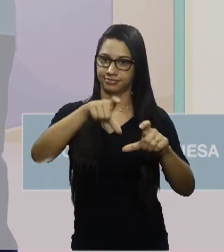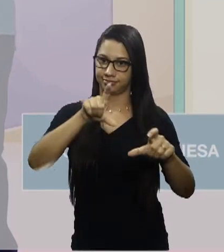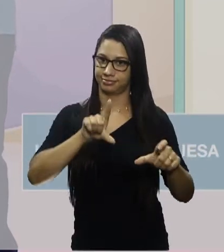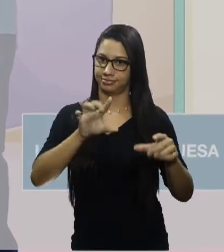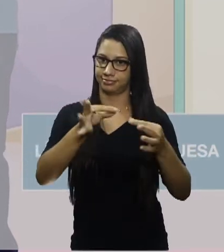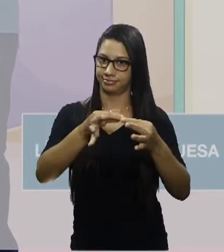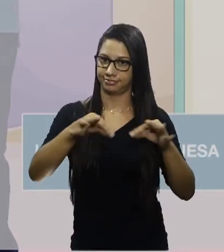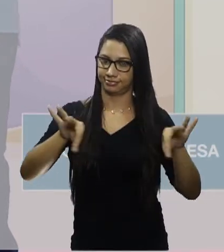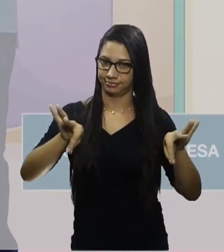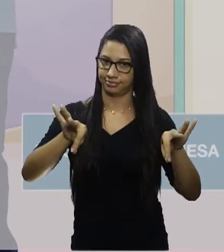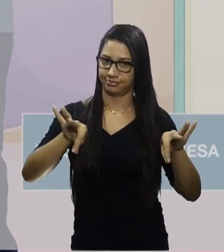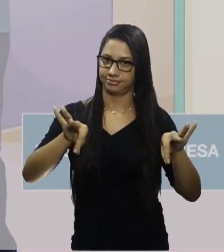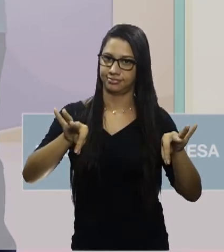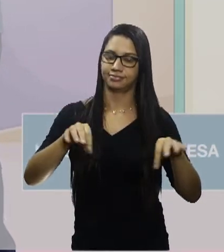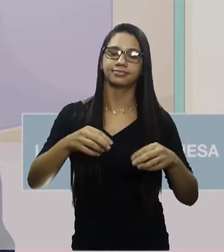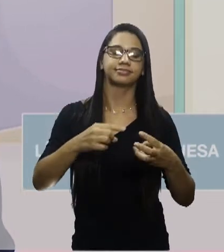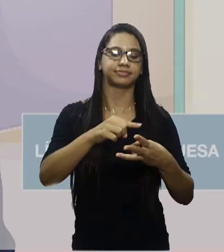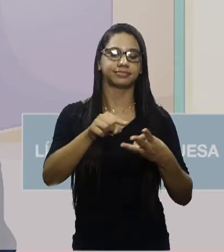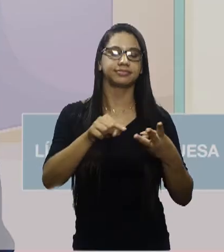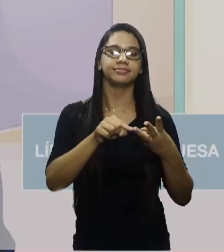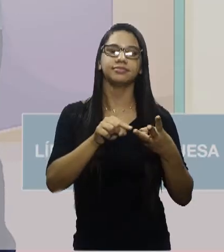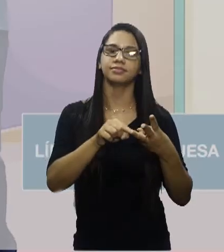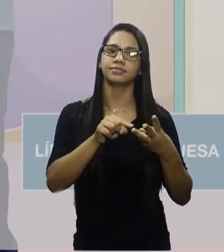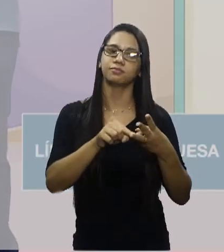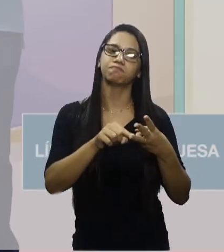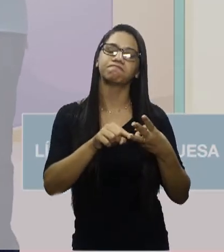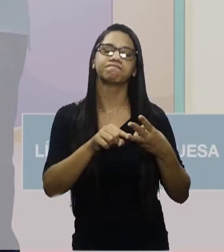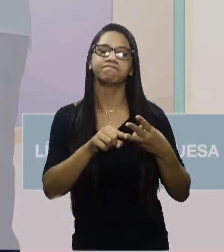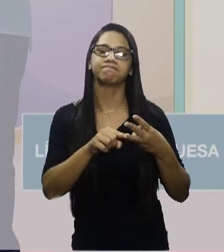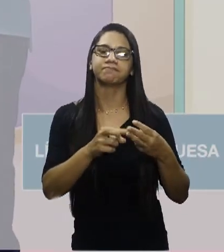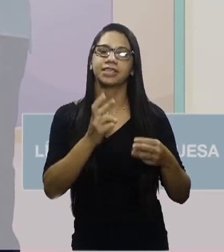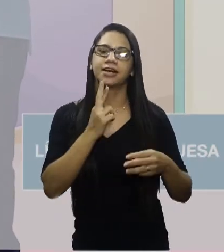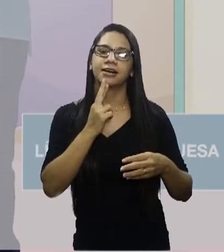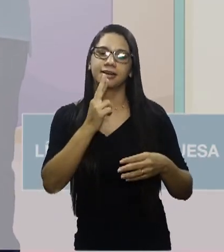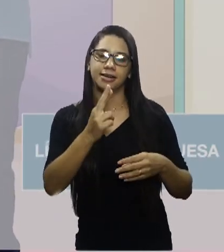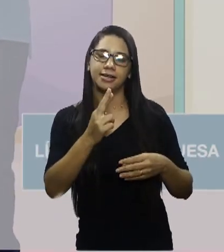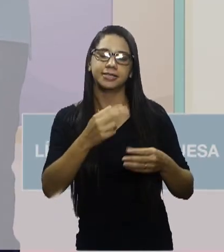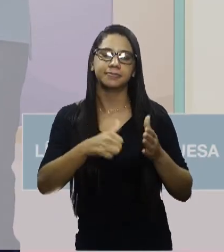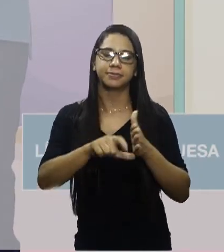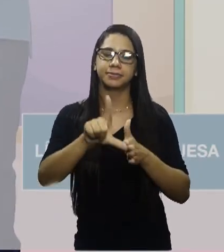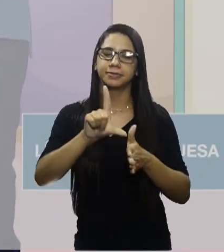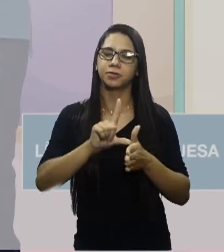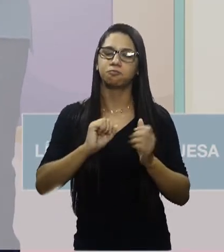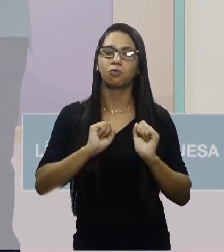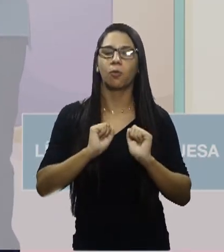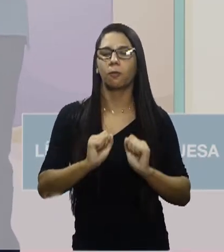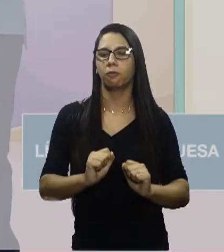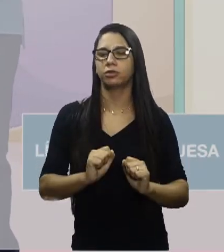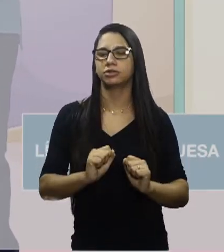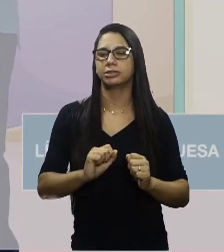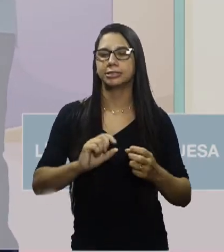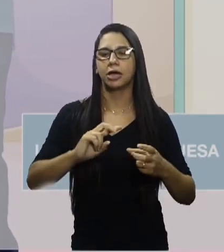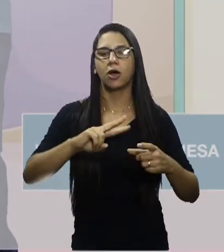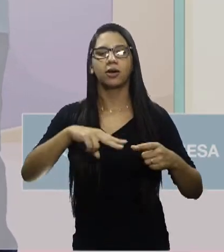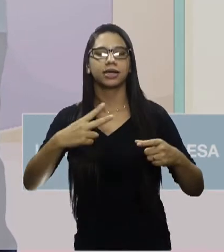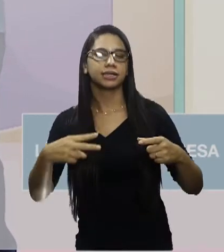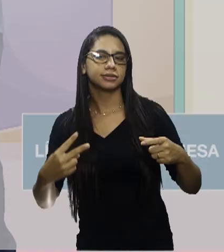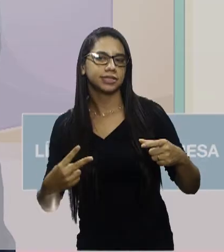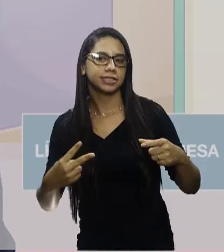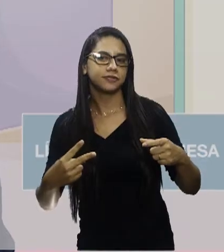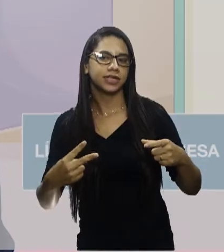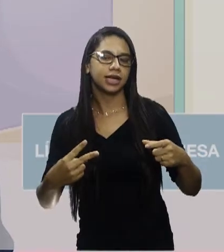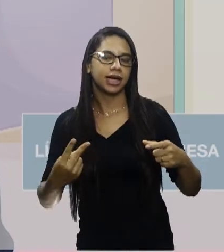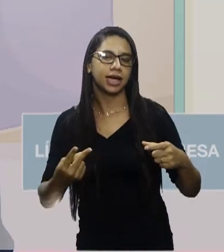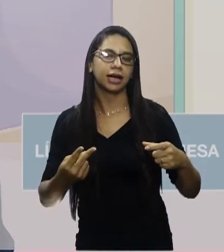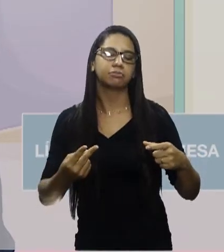sintática. Na terceira questão. Considerando a resposta da questão anterior, como poderíamos classificar as orações que compõem